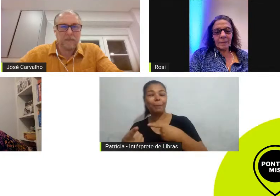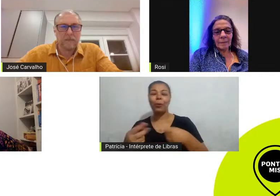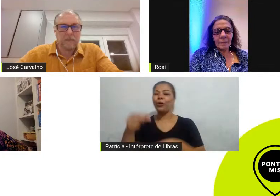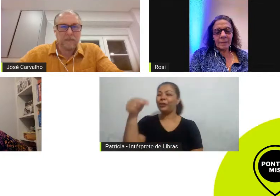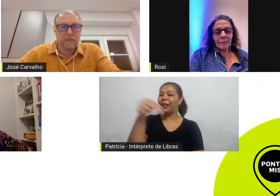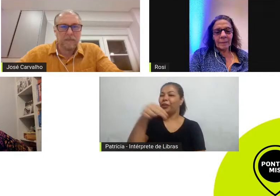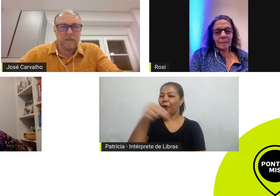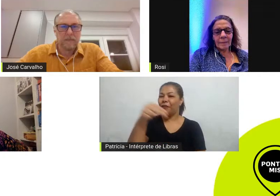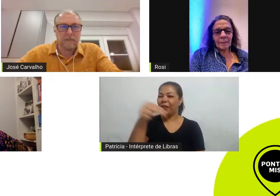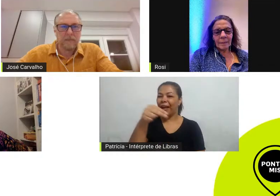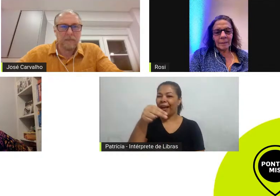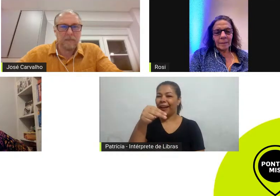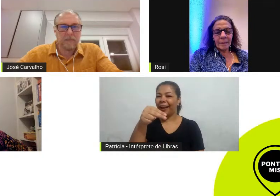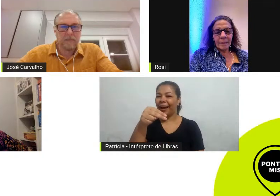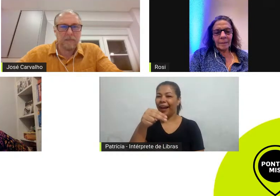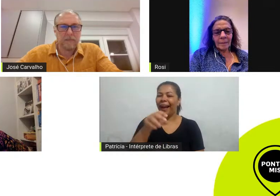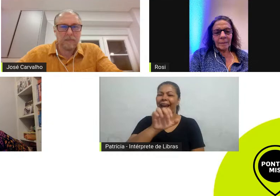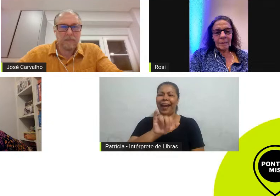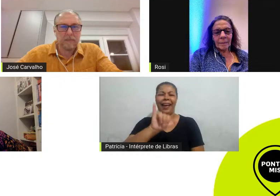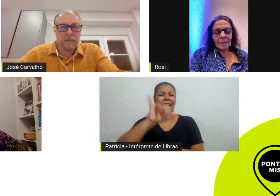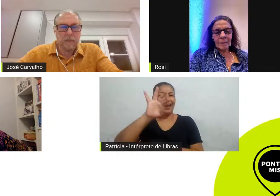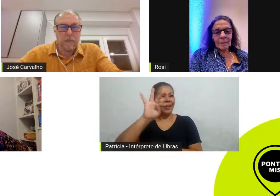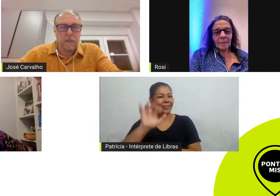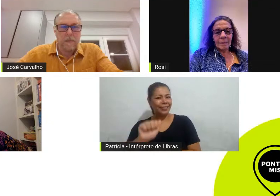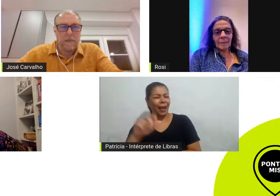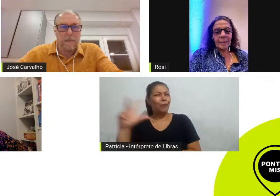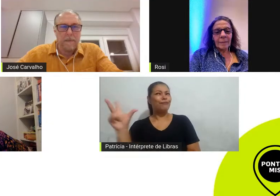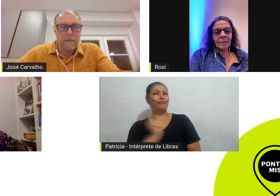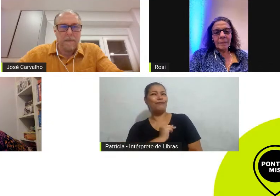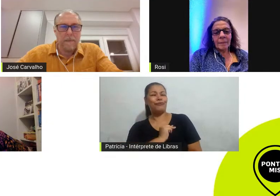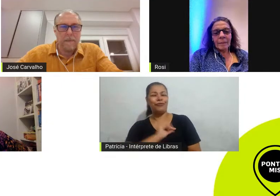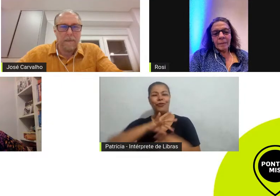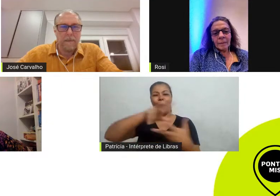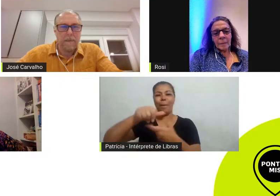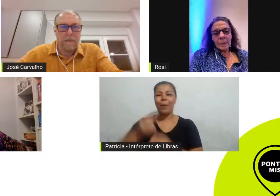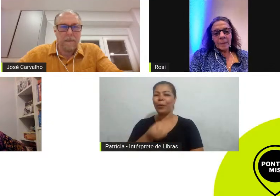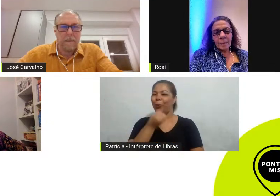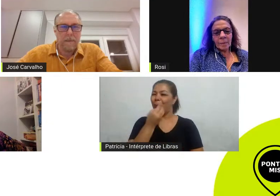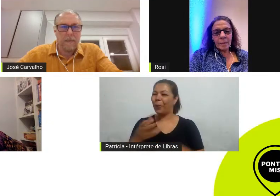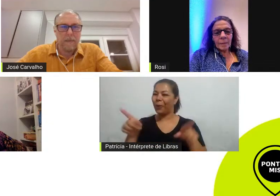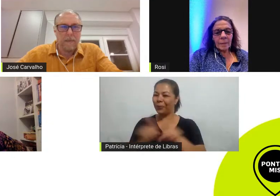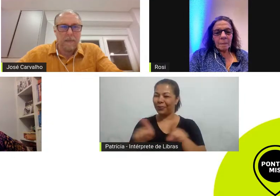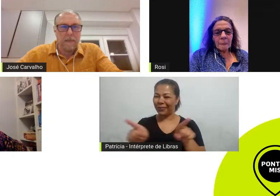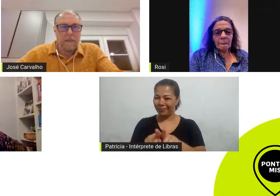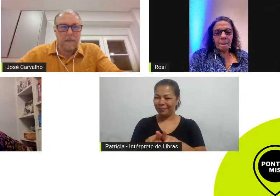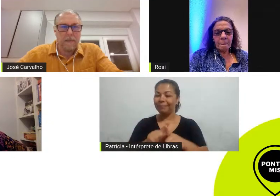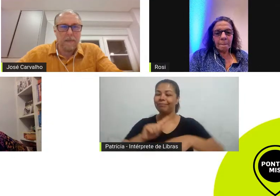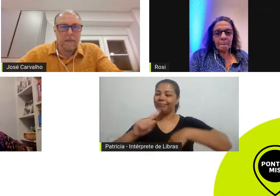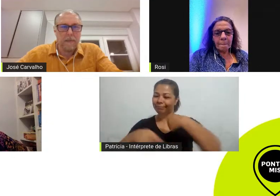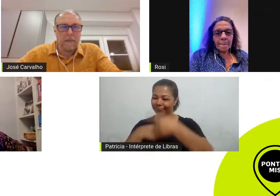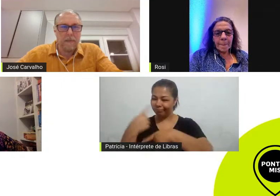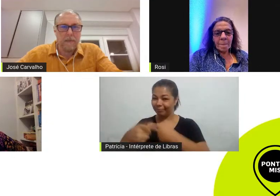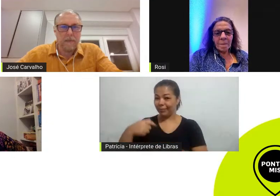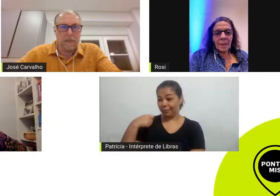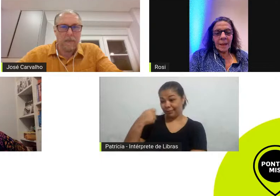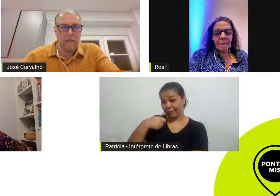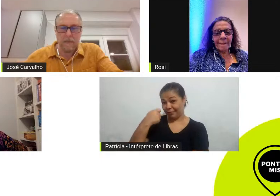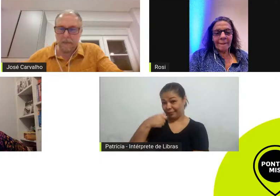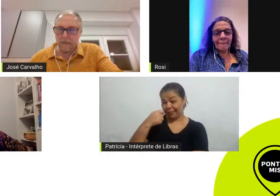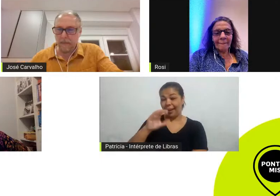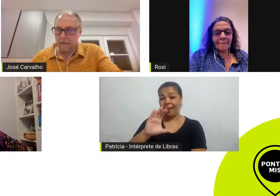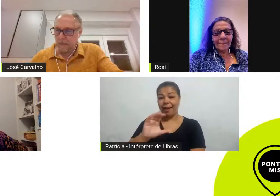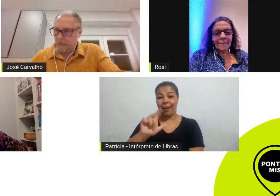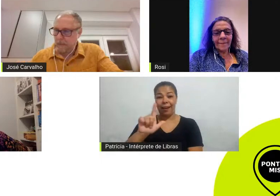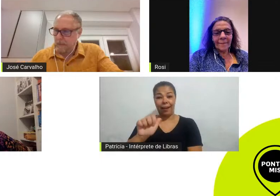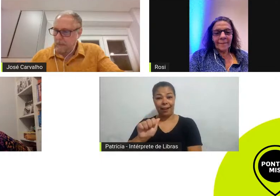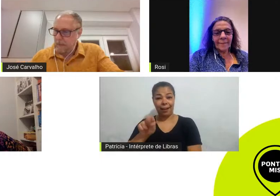Globo e atualmente também trabalha com a autora Cláudia Vasconcelos na criação de um novo espetáculo teatral